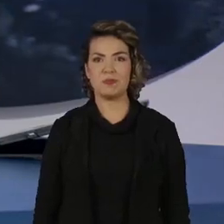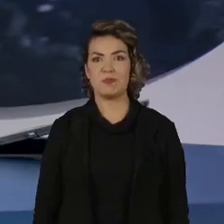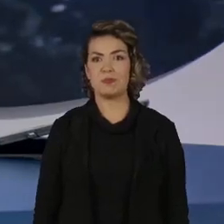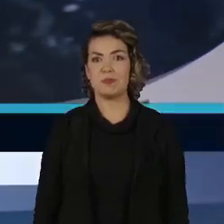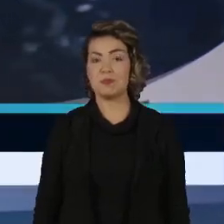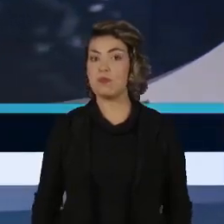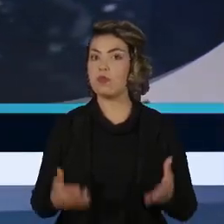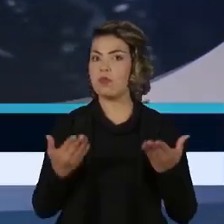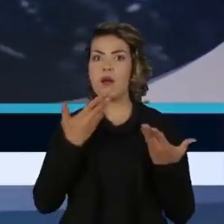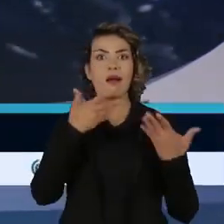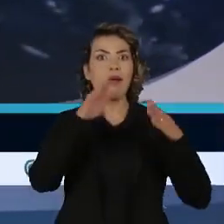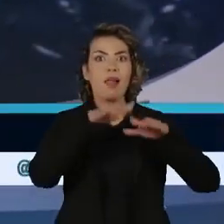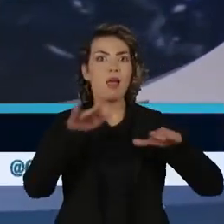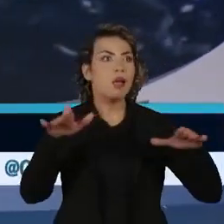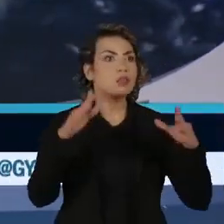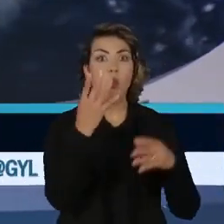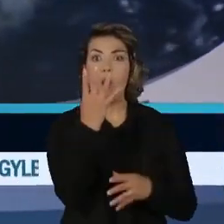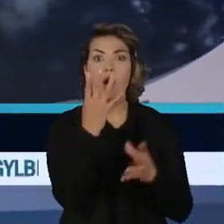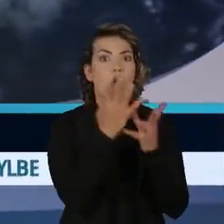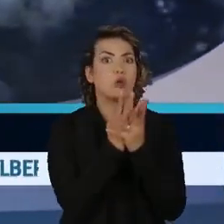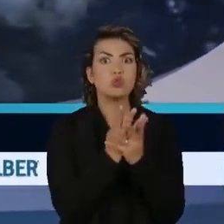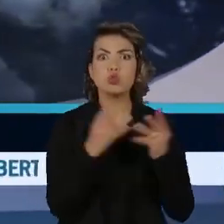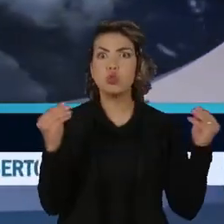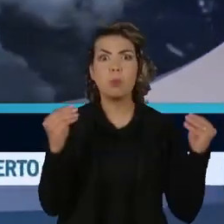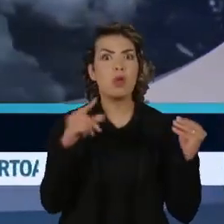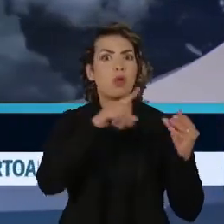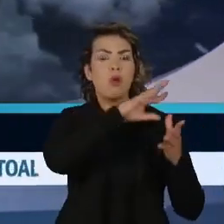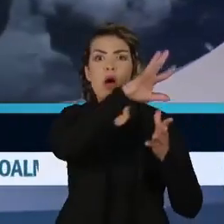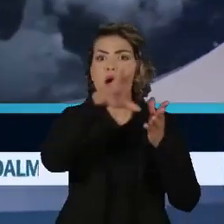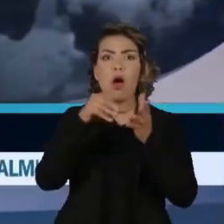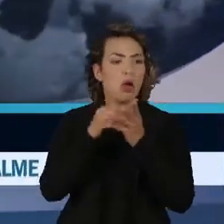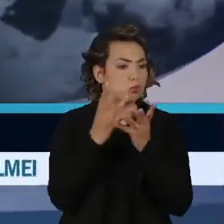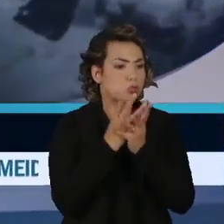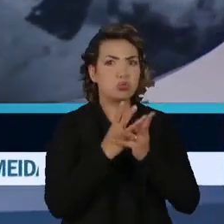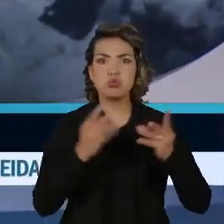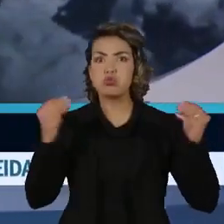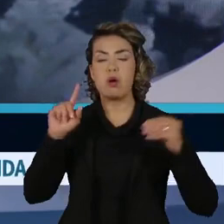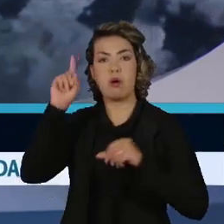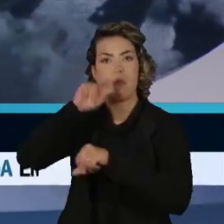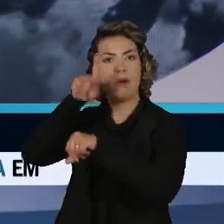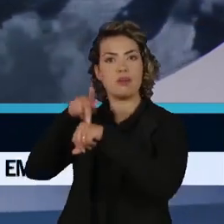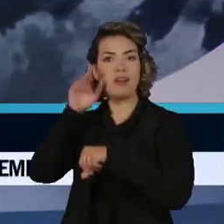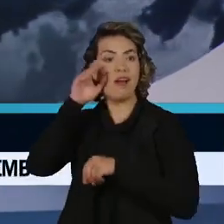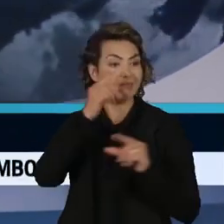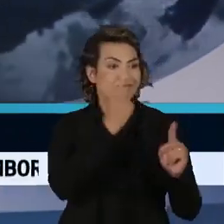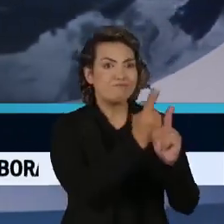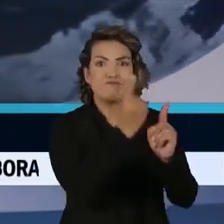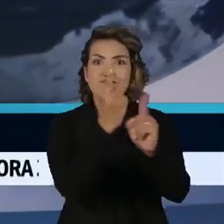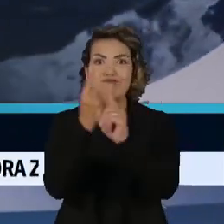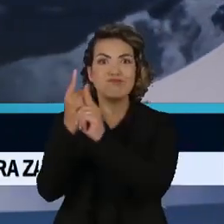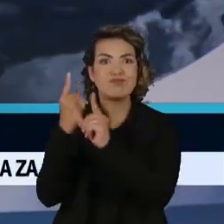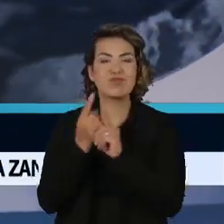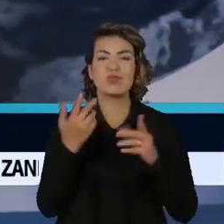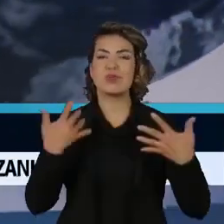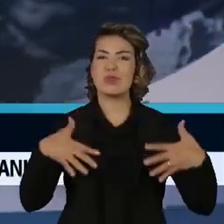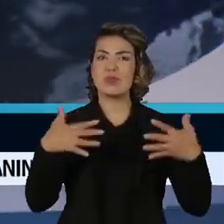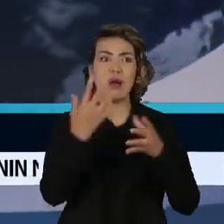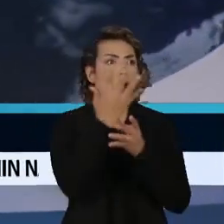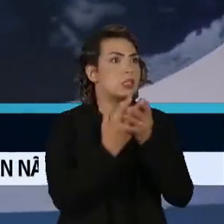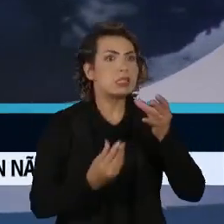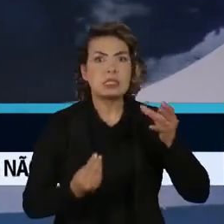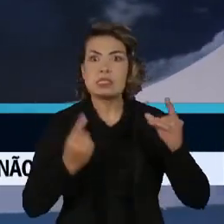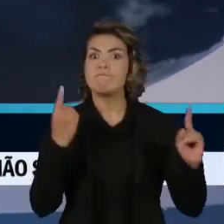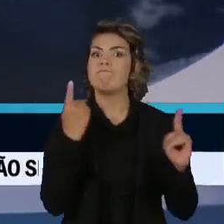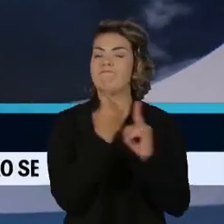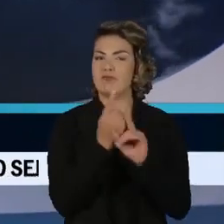As quatro crianças resgatadas na Amazônia, na Colômbia, estão fora de perigo e se recuperam em um hospital em Bogotá. Elas sobreviveram a um